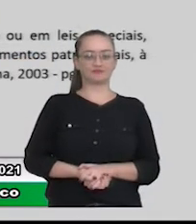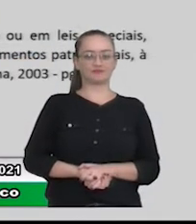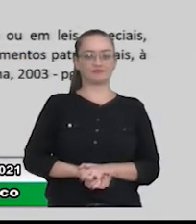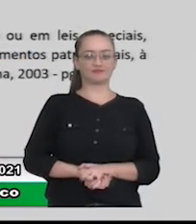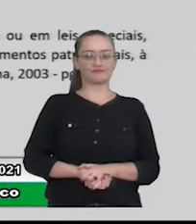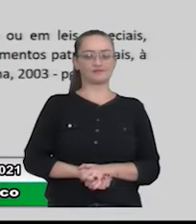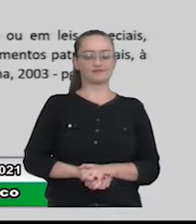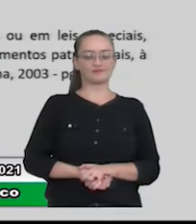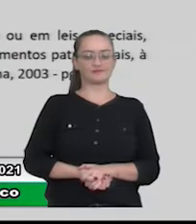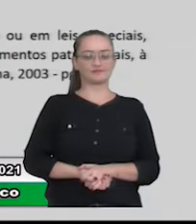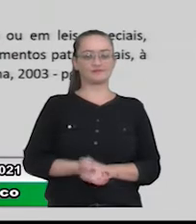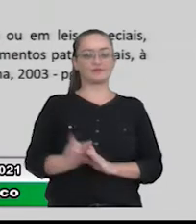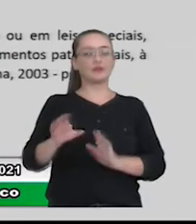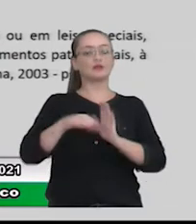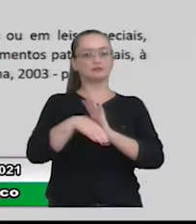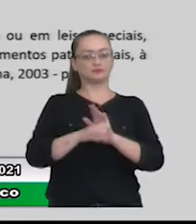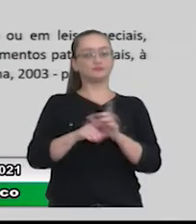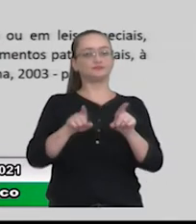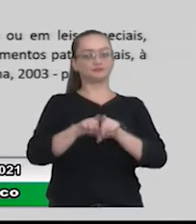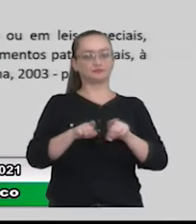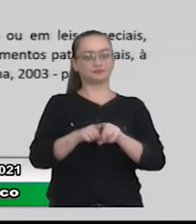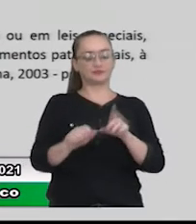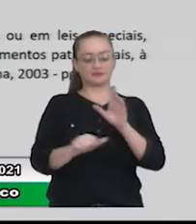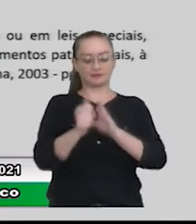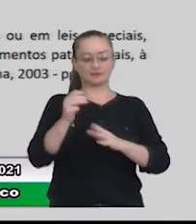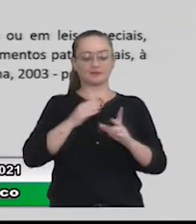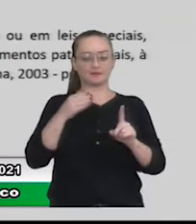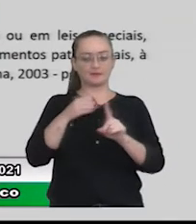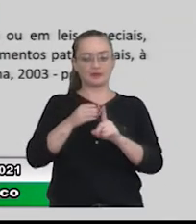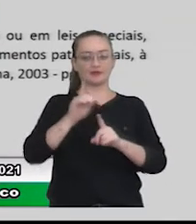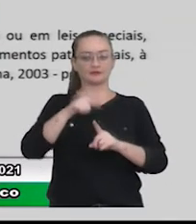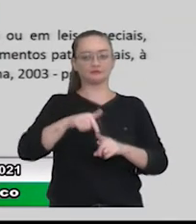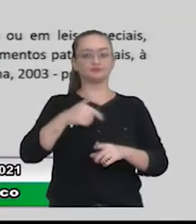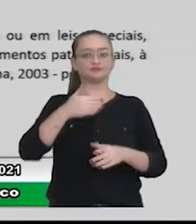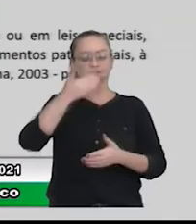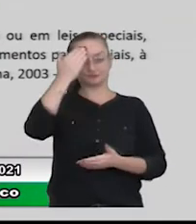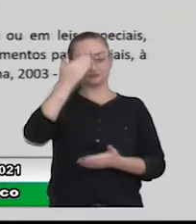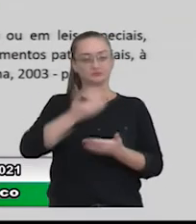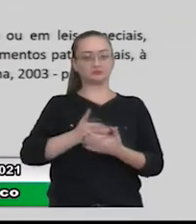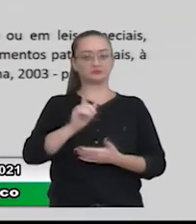Aqui também é conceito, então, a primeira meta é uma meta que a gente considera